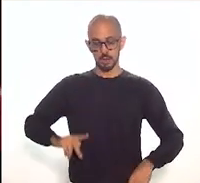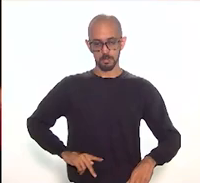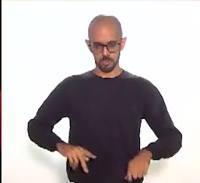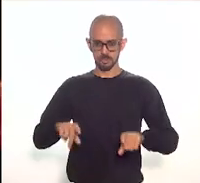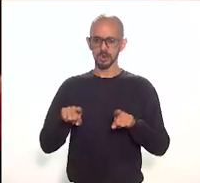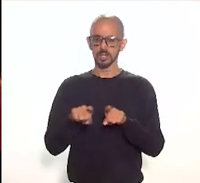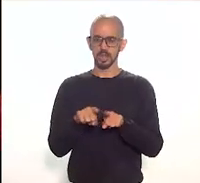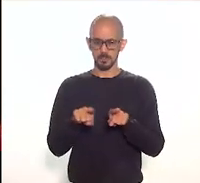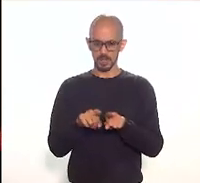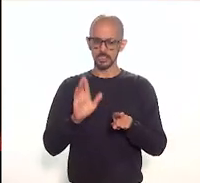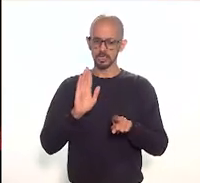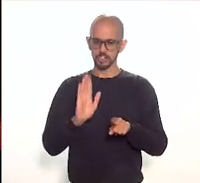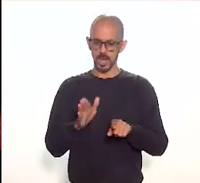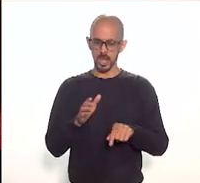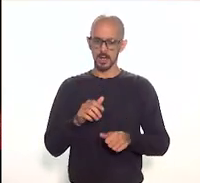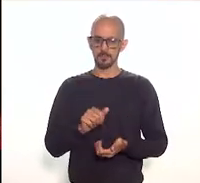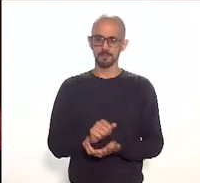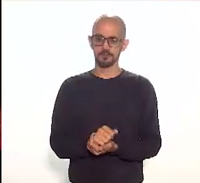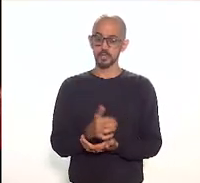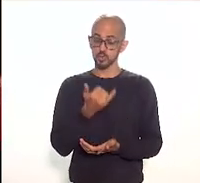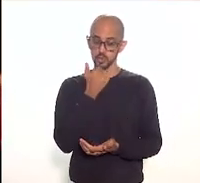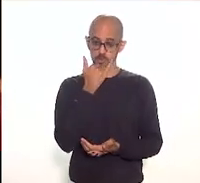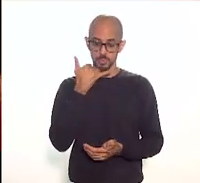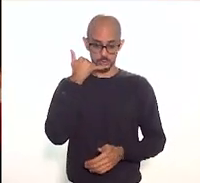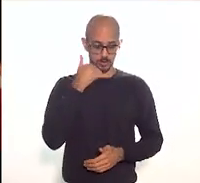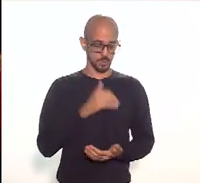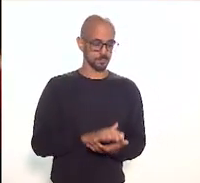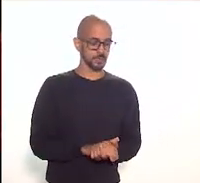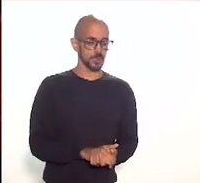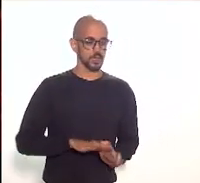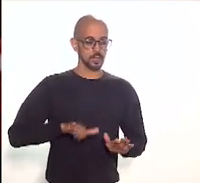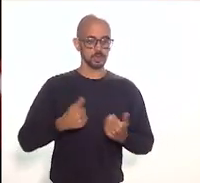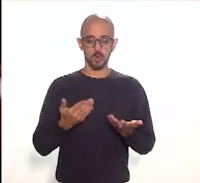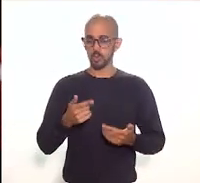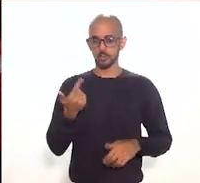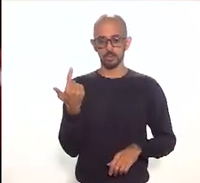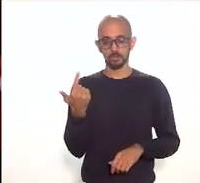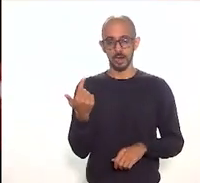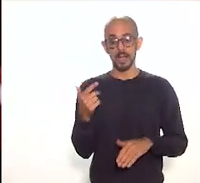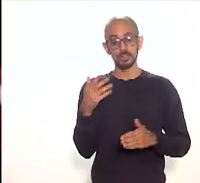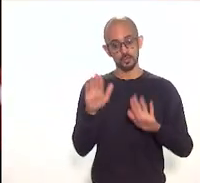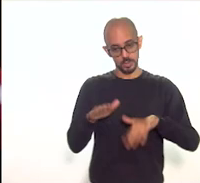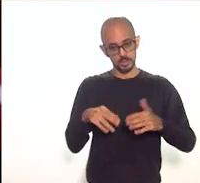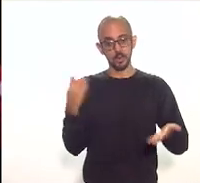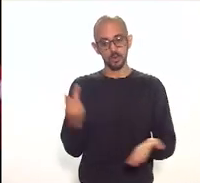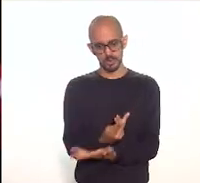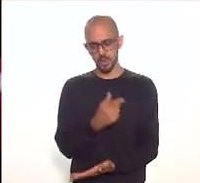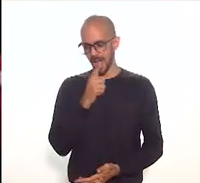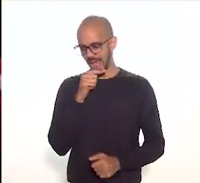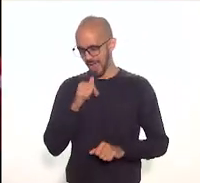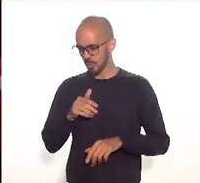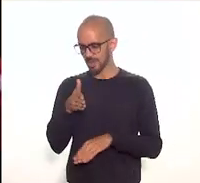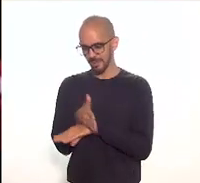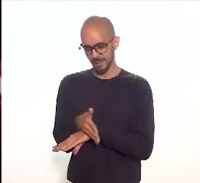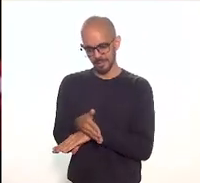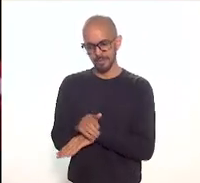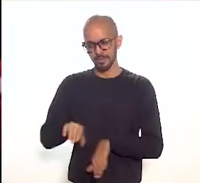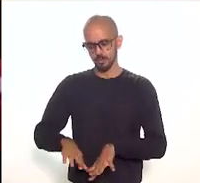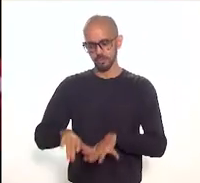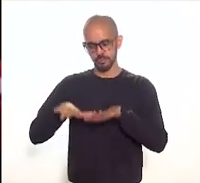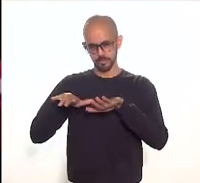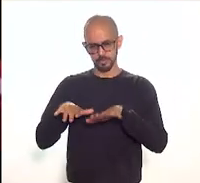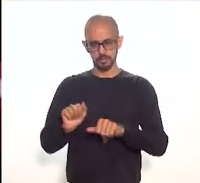não teve a desculpa não teve água entrando pelo palácio e tudo isso enfim essa foi a nossa